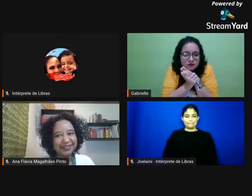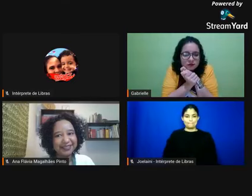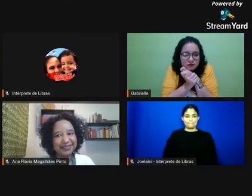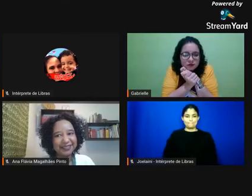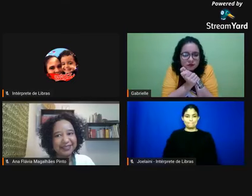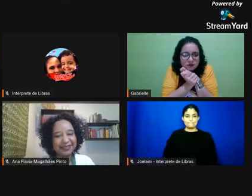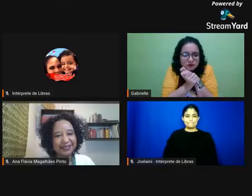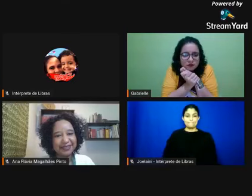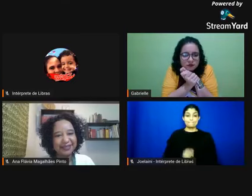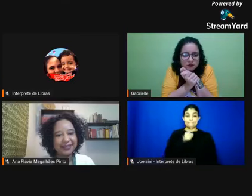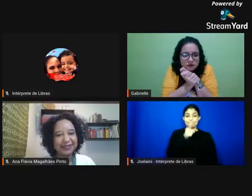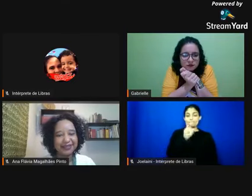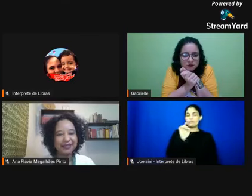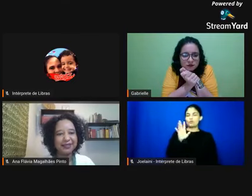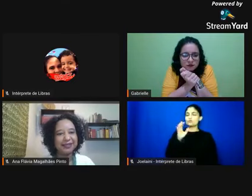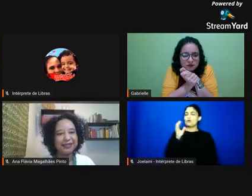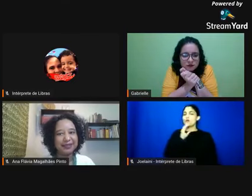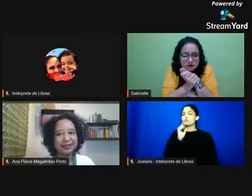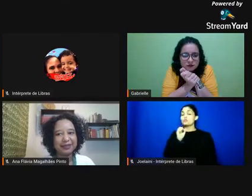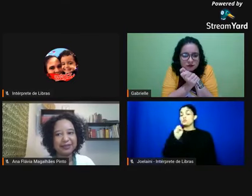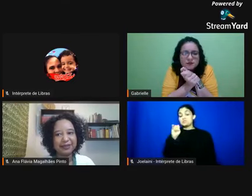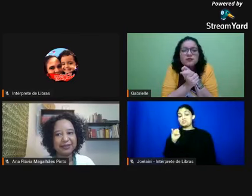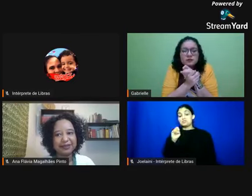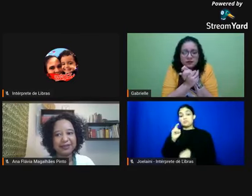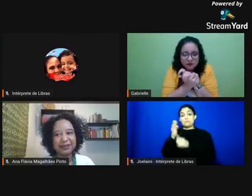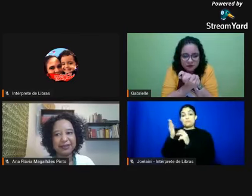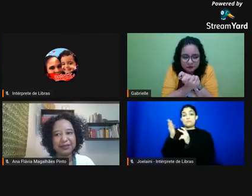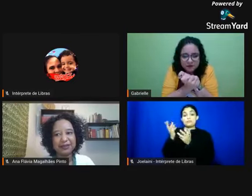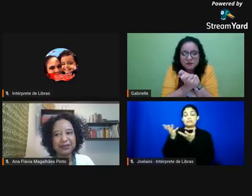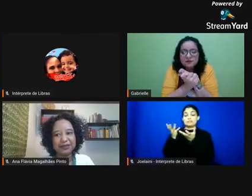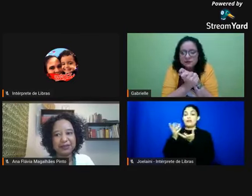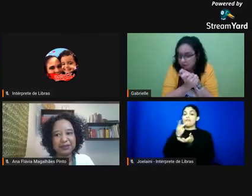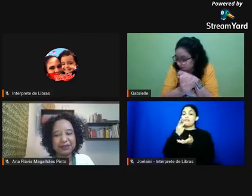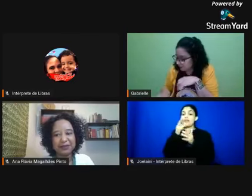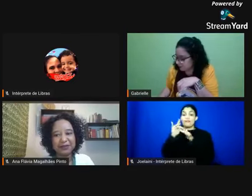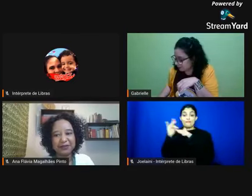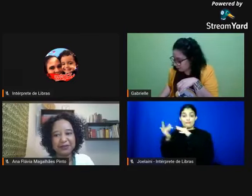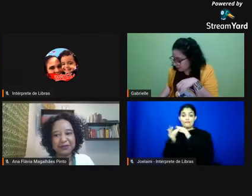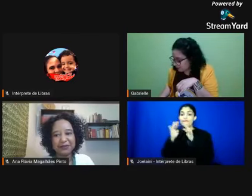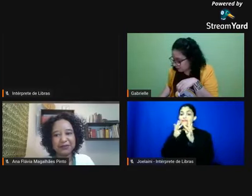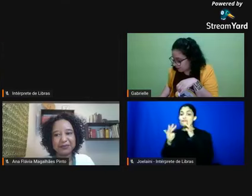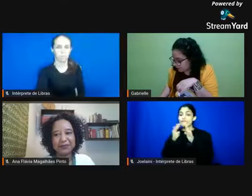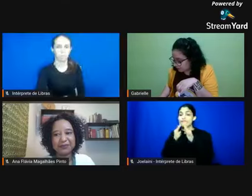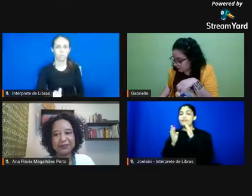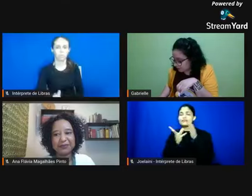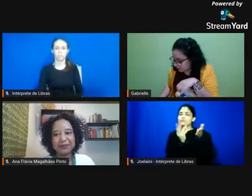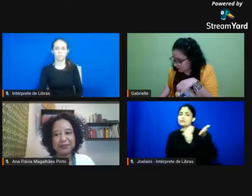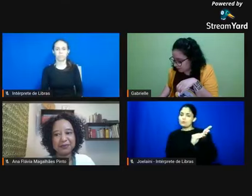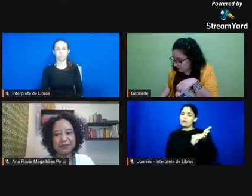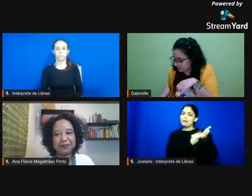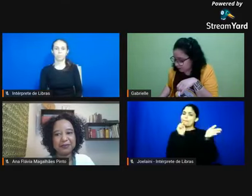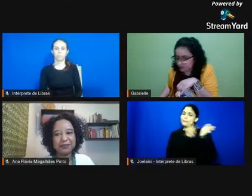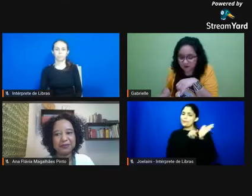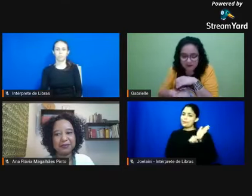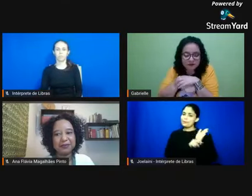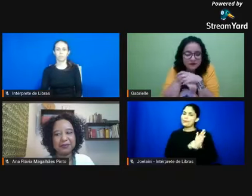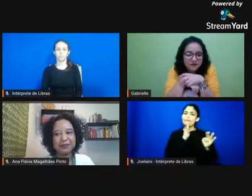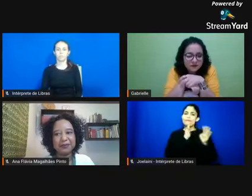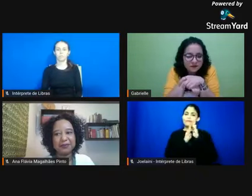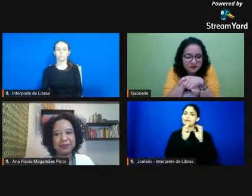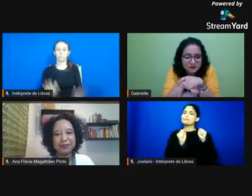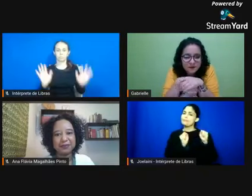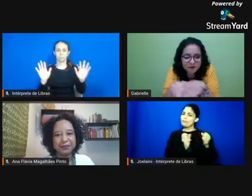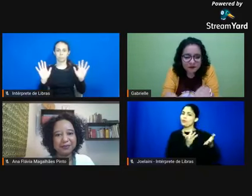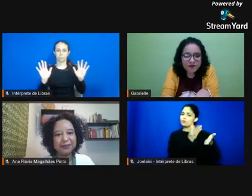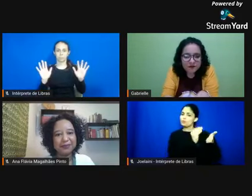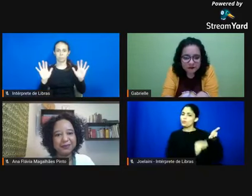No meio das falas, quem quiser fazendo comentários ali no Facebook, quem quiser colocar perguntas também, depois a gente vai tentar responder no final, se